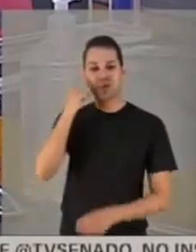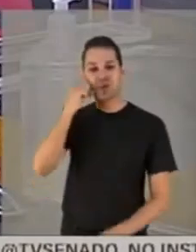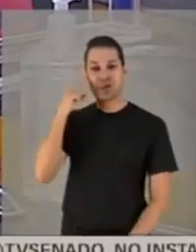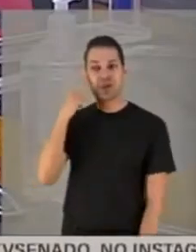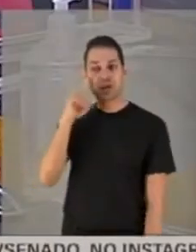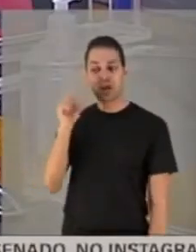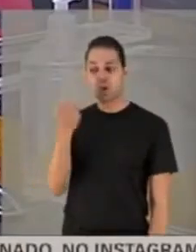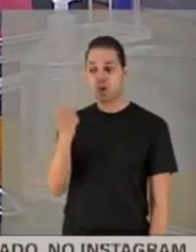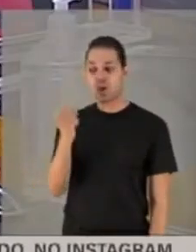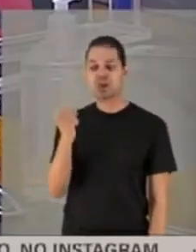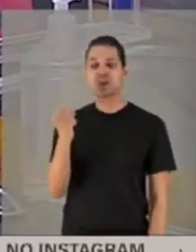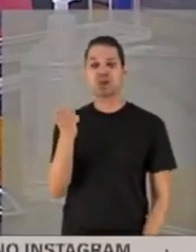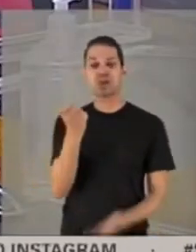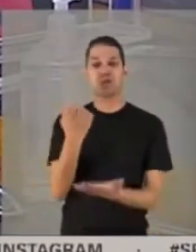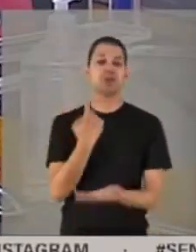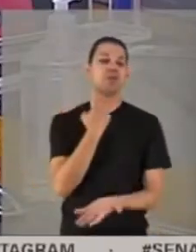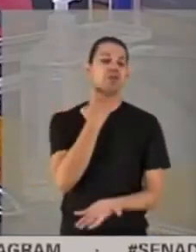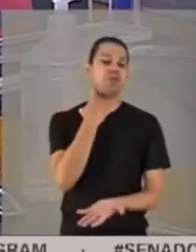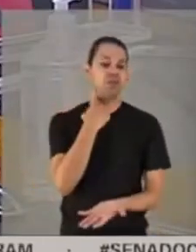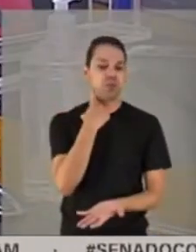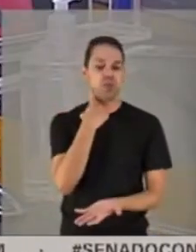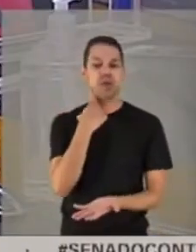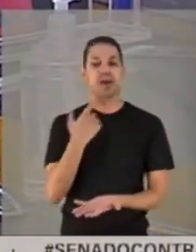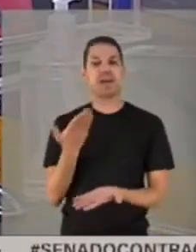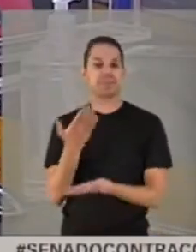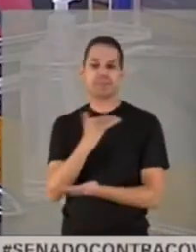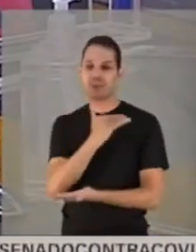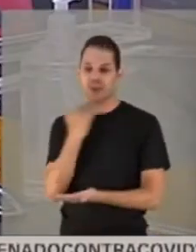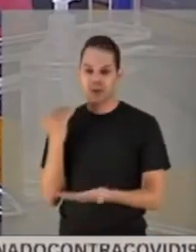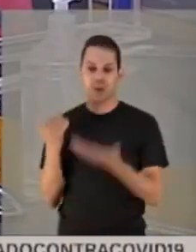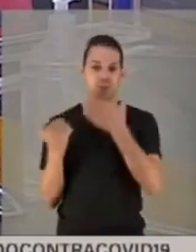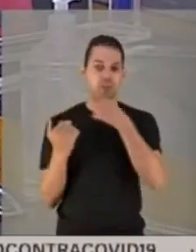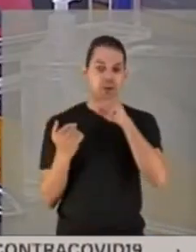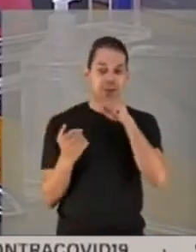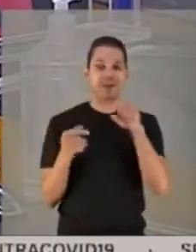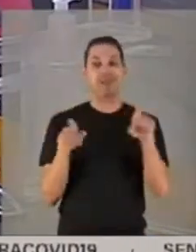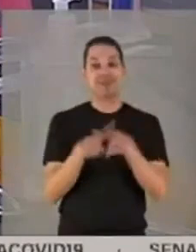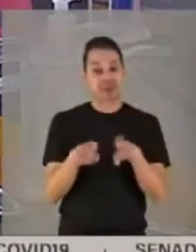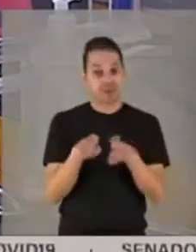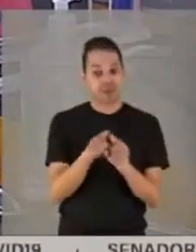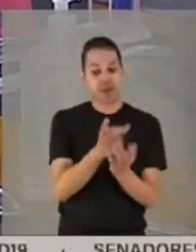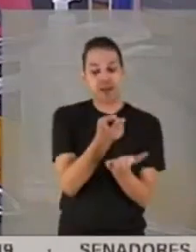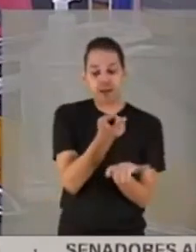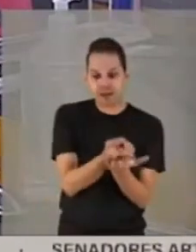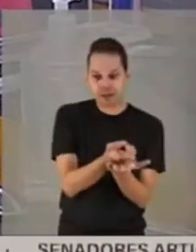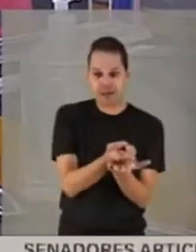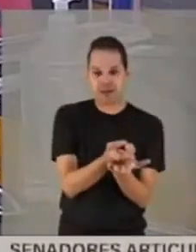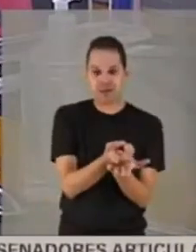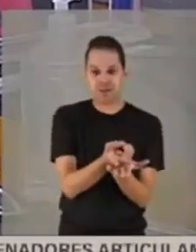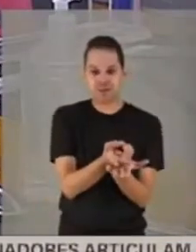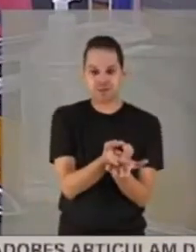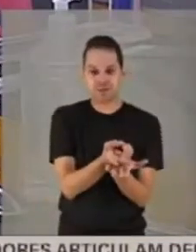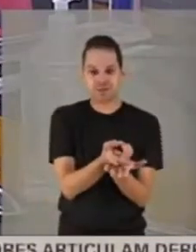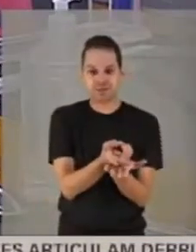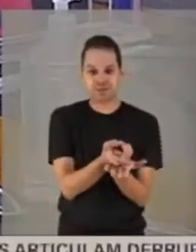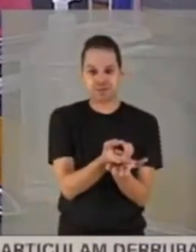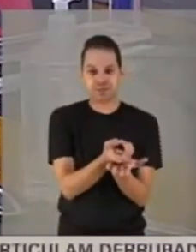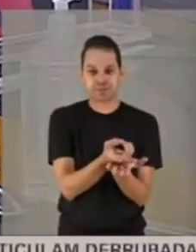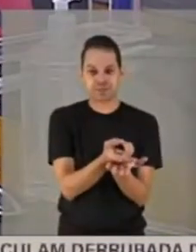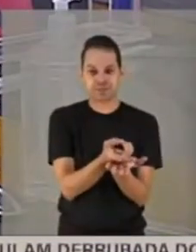O meu pai, no período que ela estava internada, ele também esteve internado e